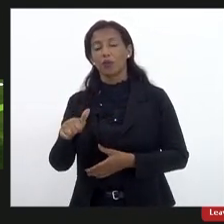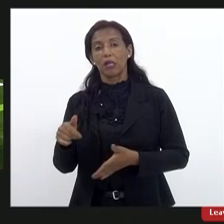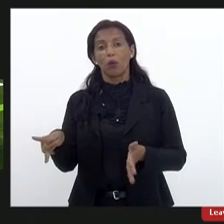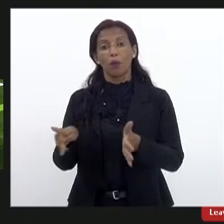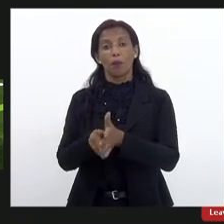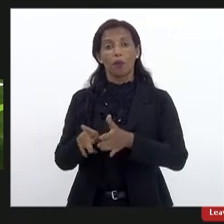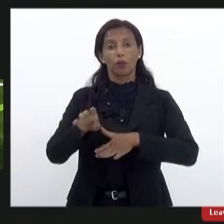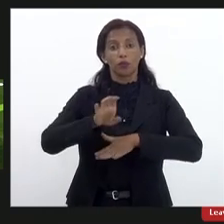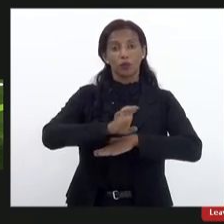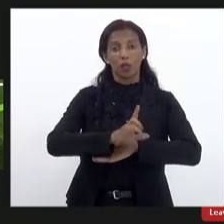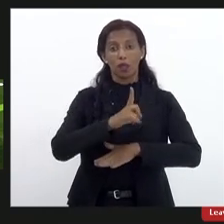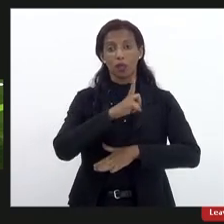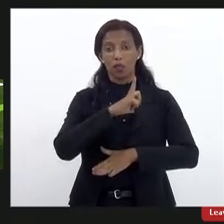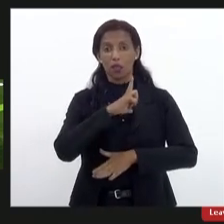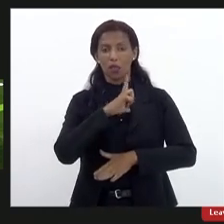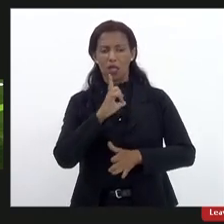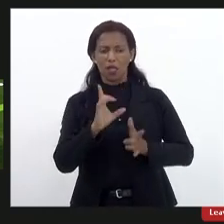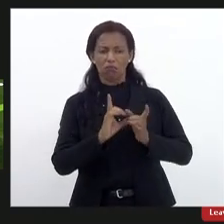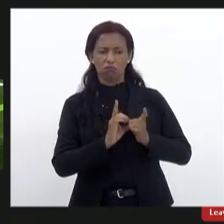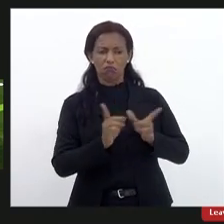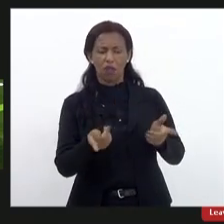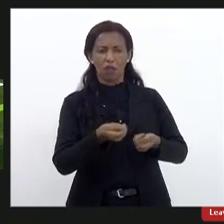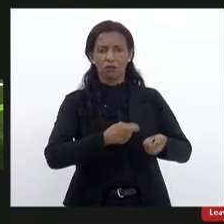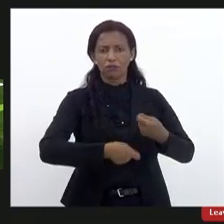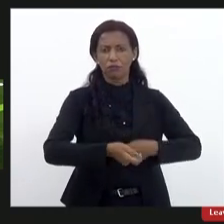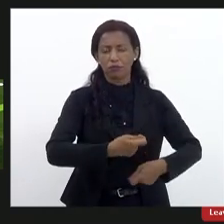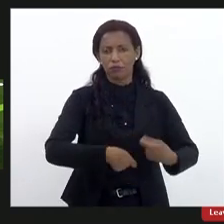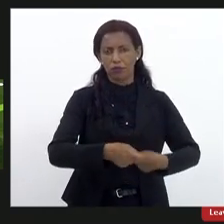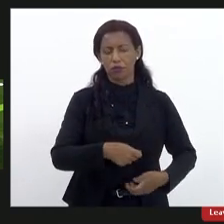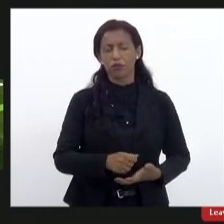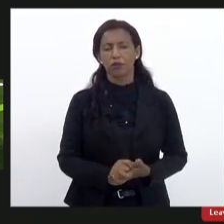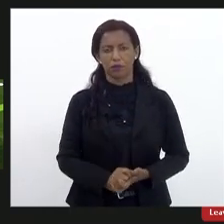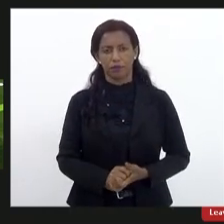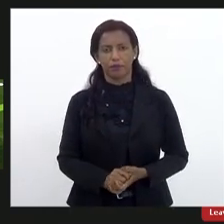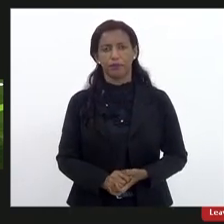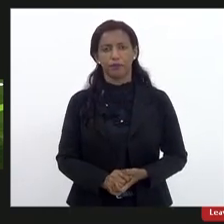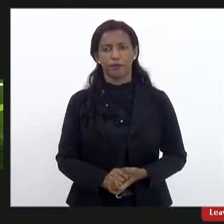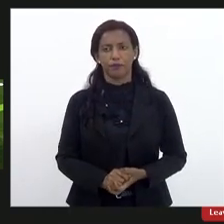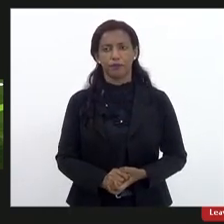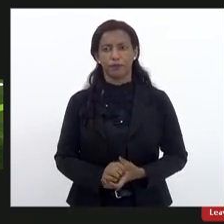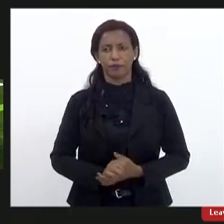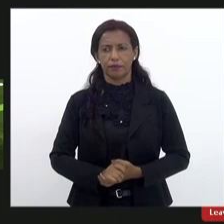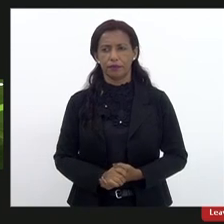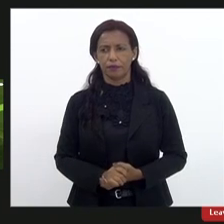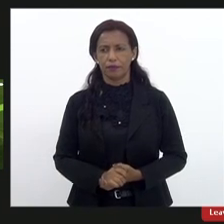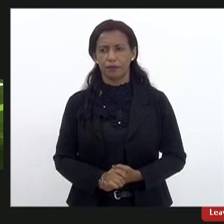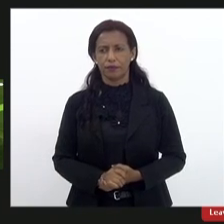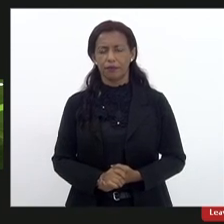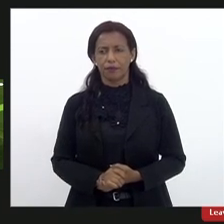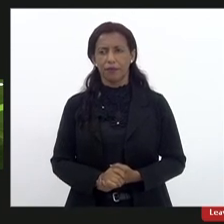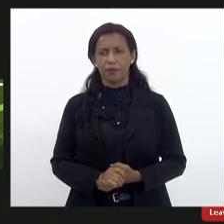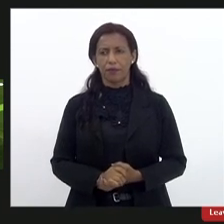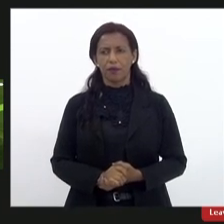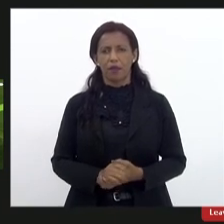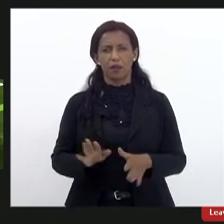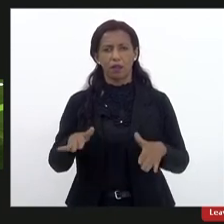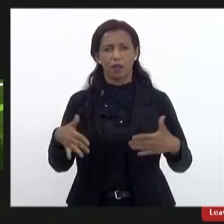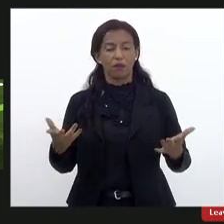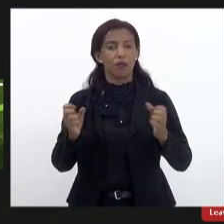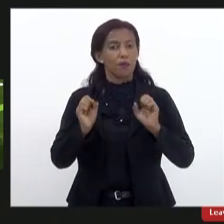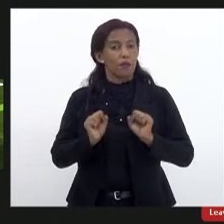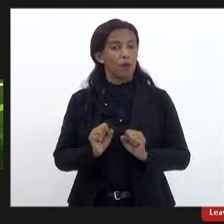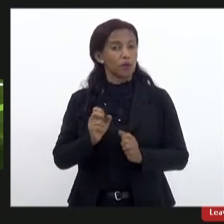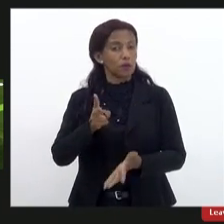Estado possuir a sua autonomia administrativa a fim de que possa